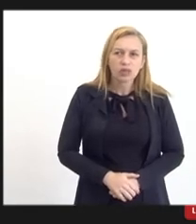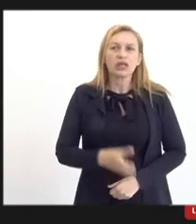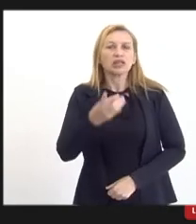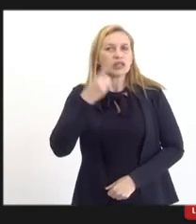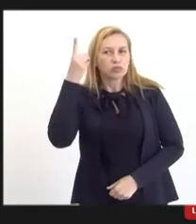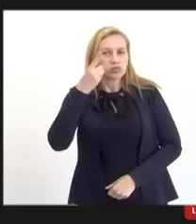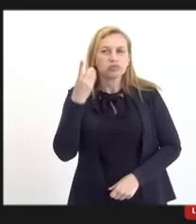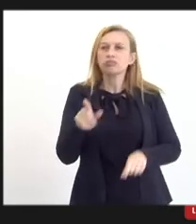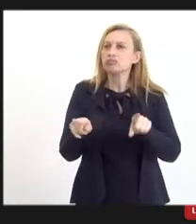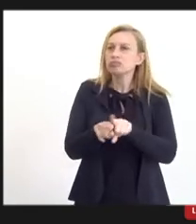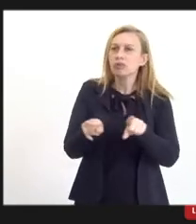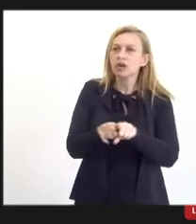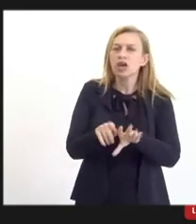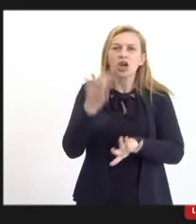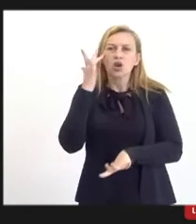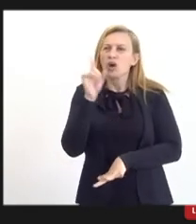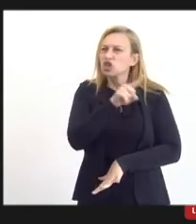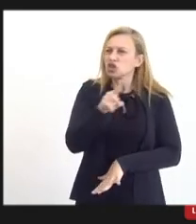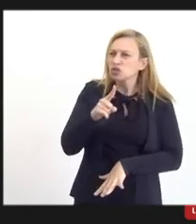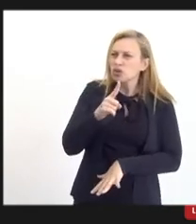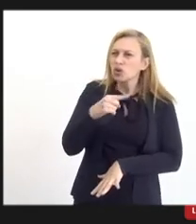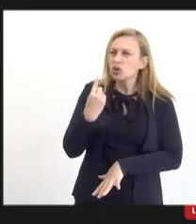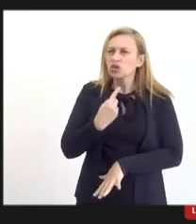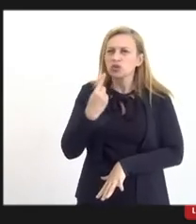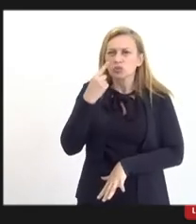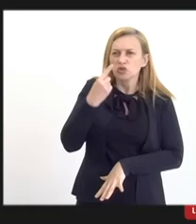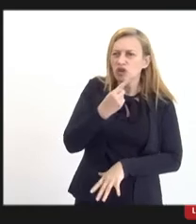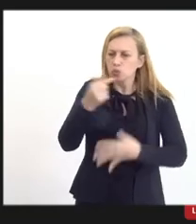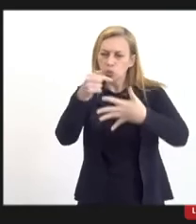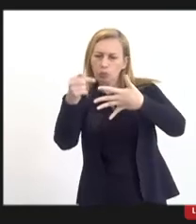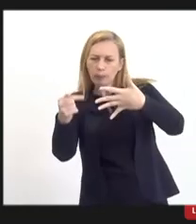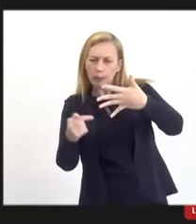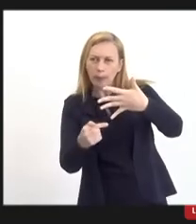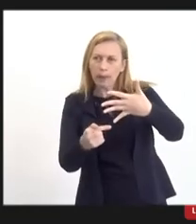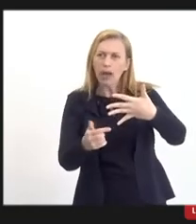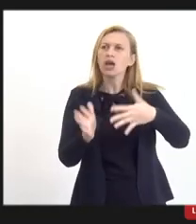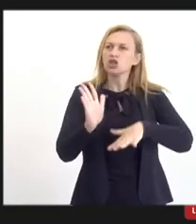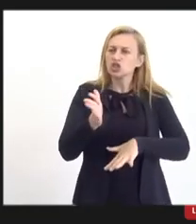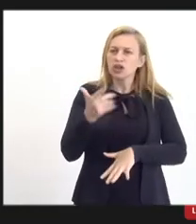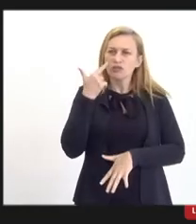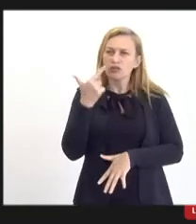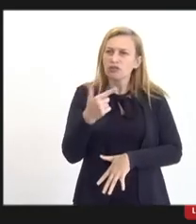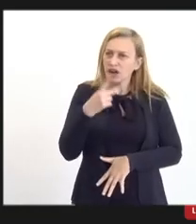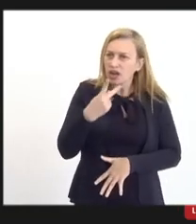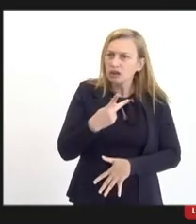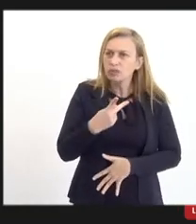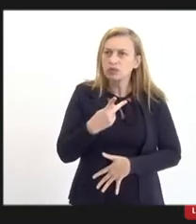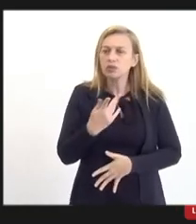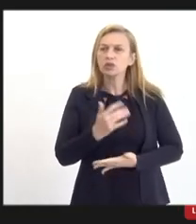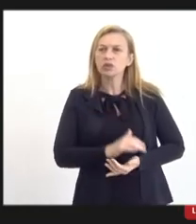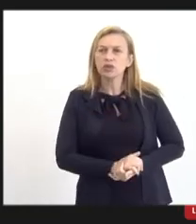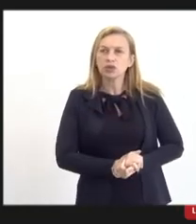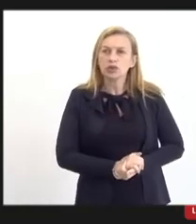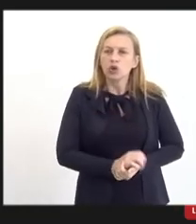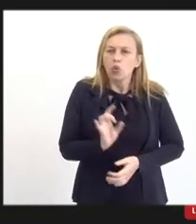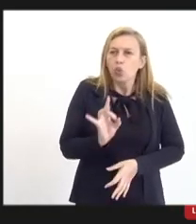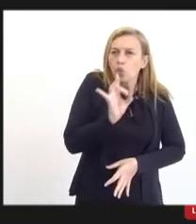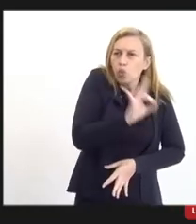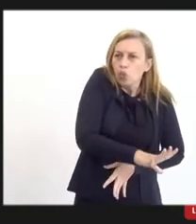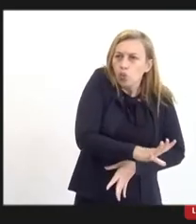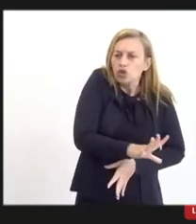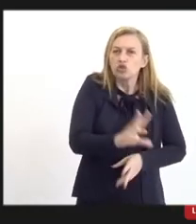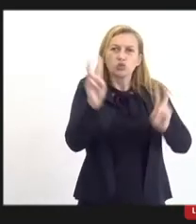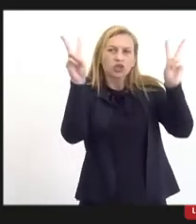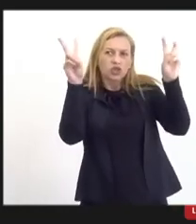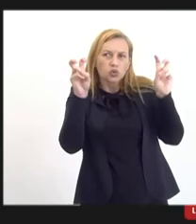também, acho que a gente está fechando o ciclo de todos os pontos que a gente ponderou nas reuniões e talvez o último seja